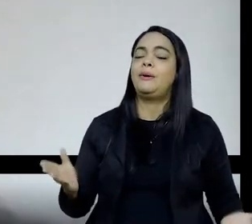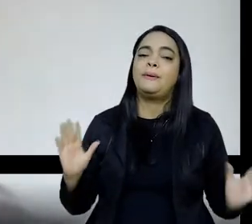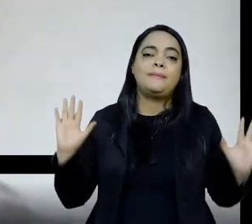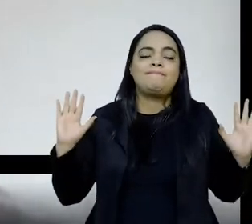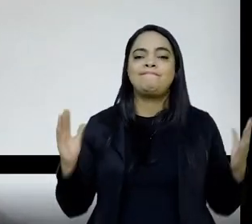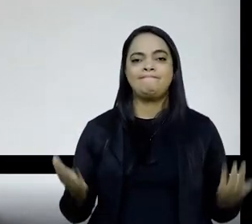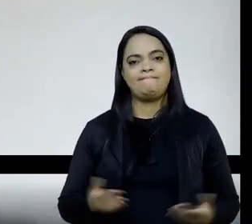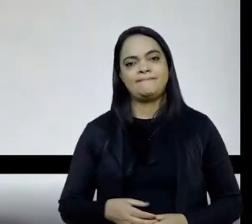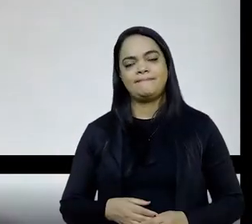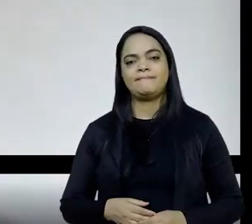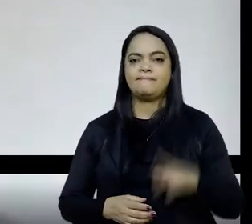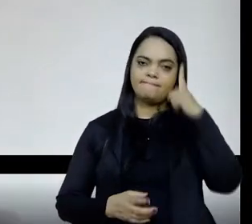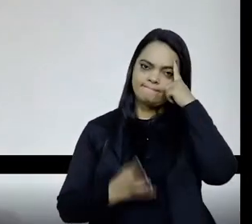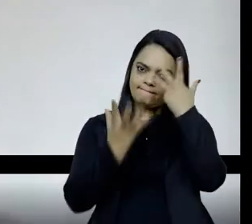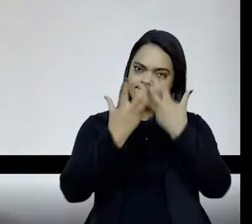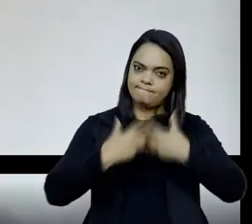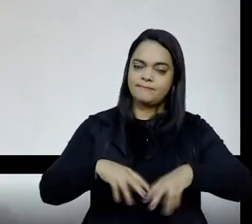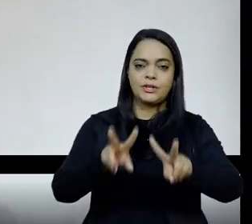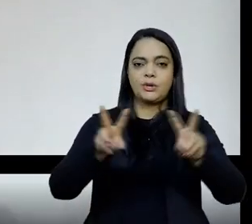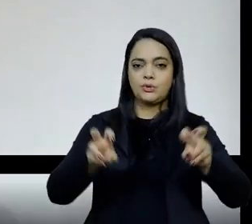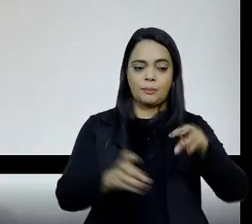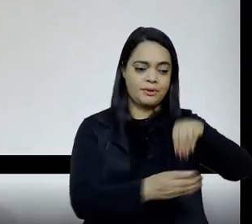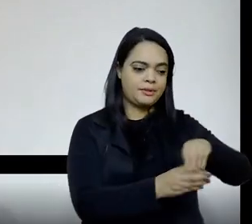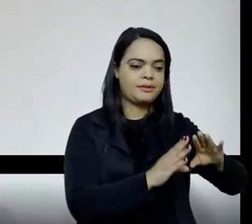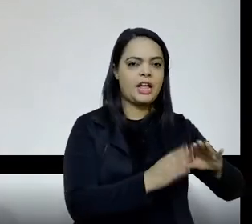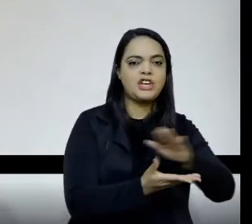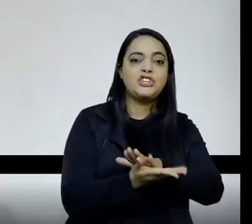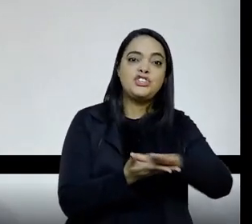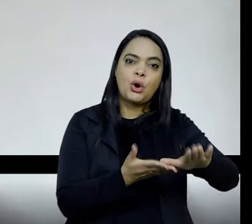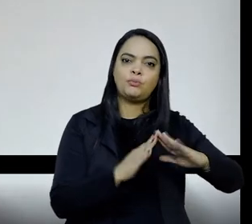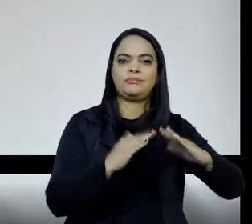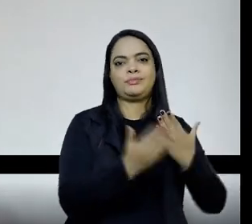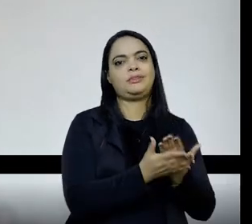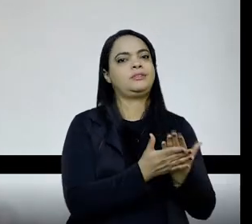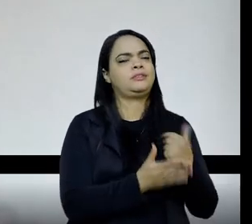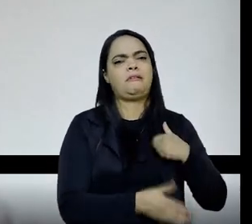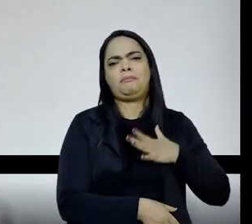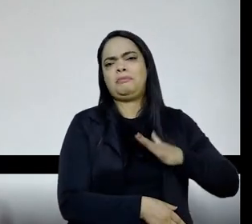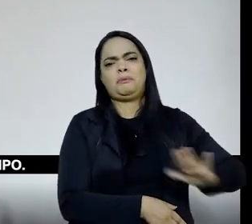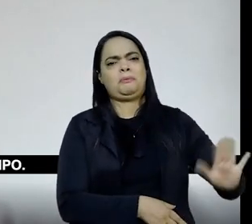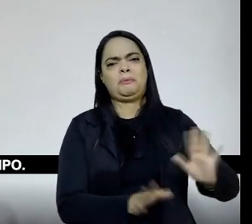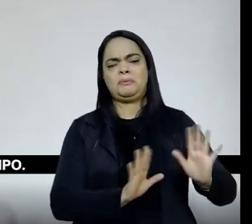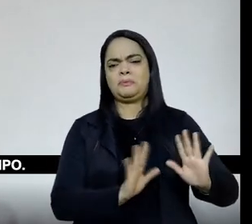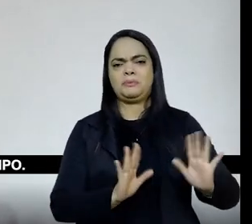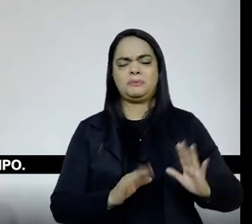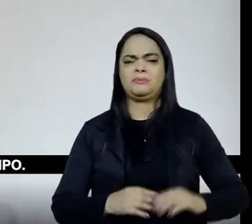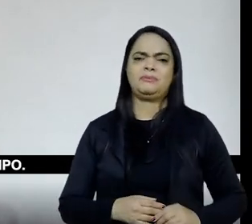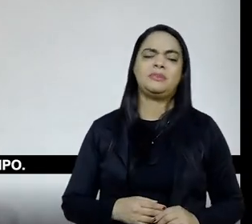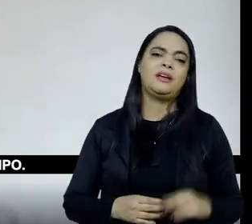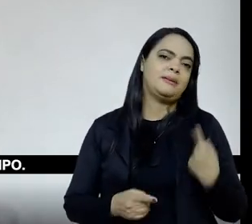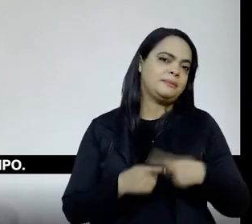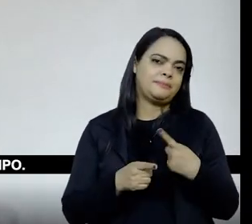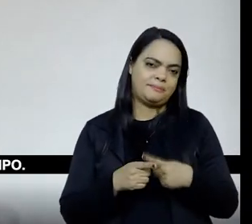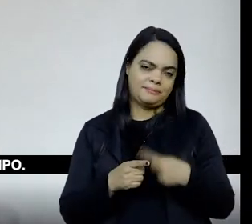e, finalmente, pensar nessa questão do chão da escola, também não gosto, não só pela herança, mas eu acho que